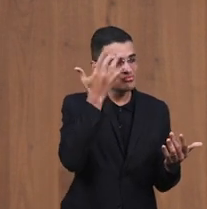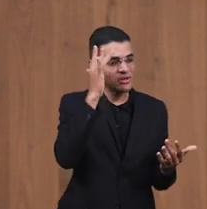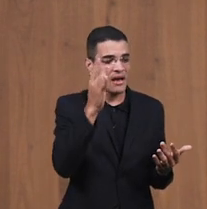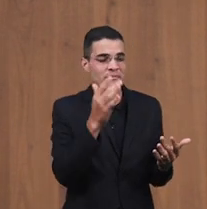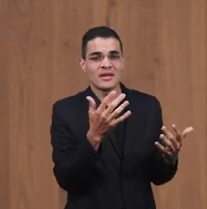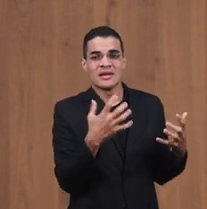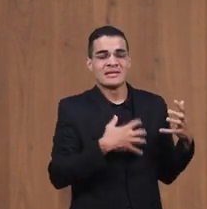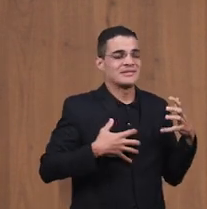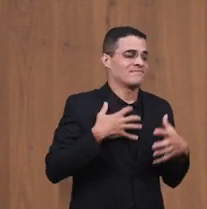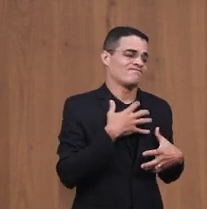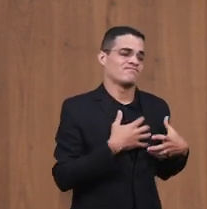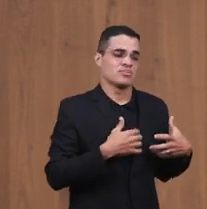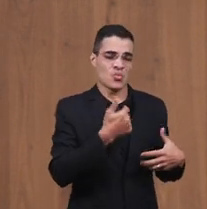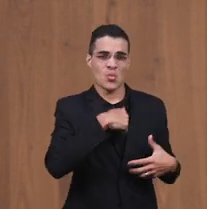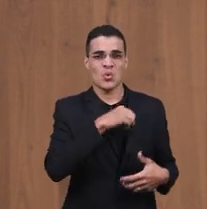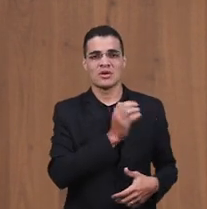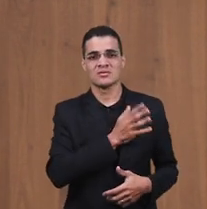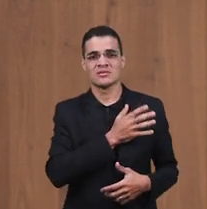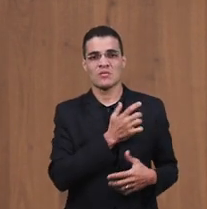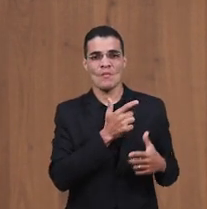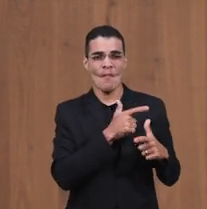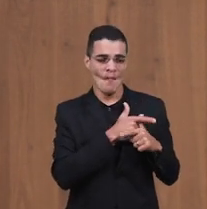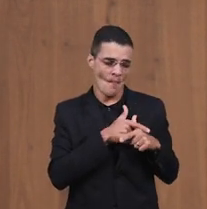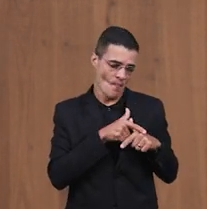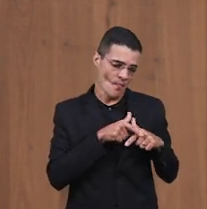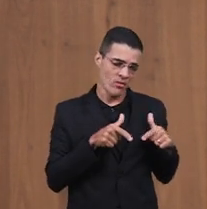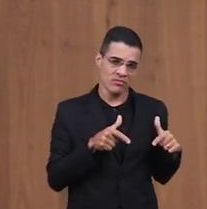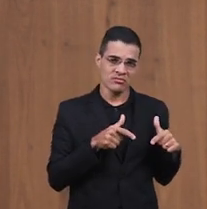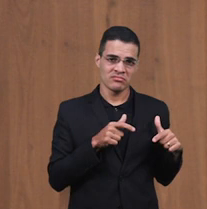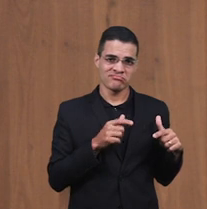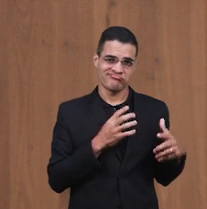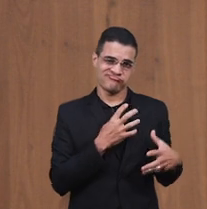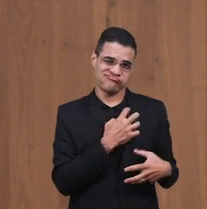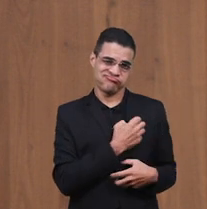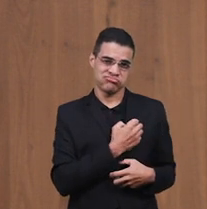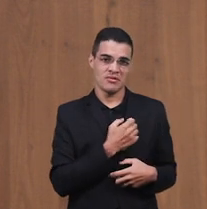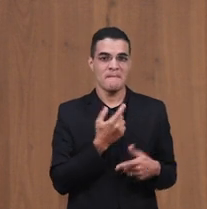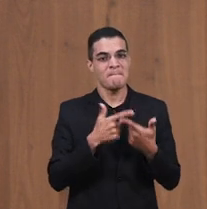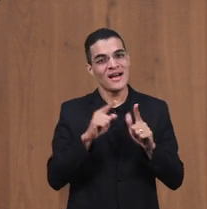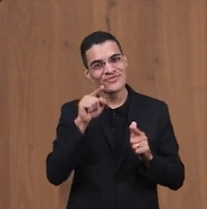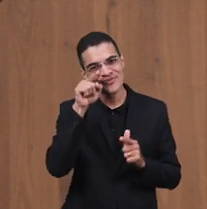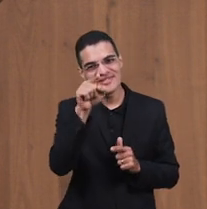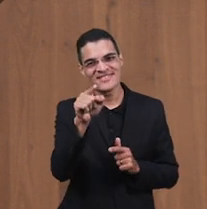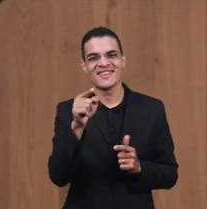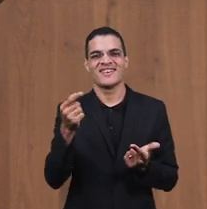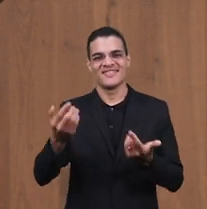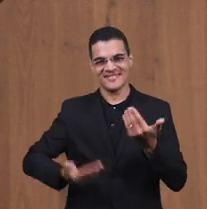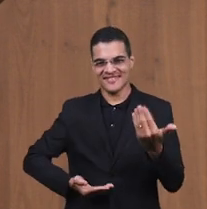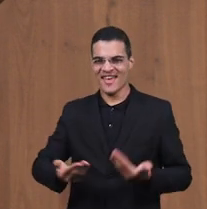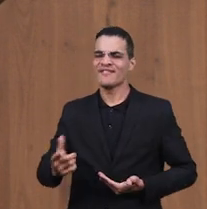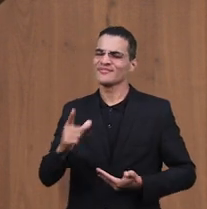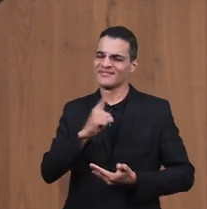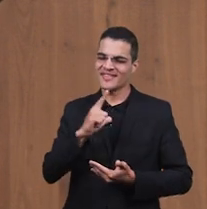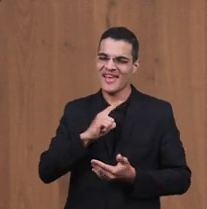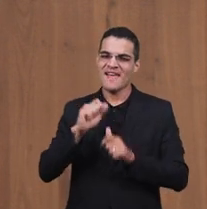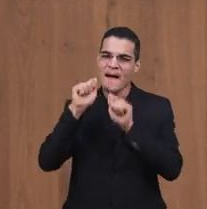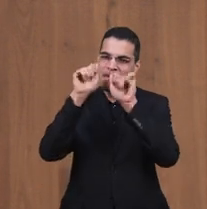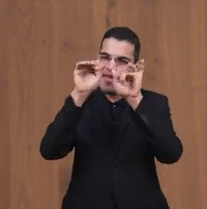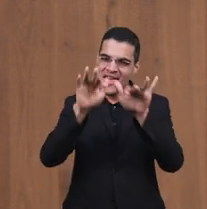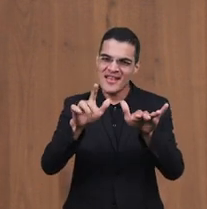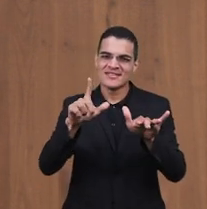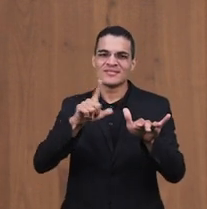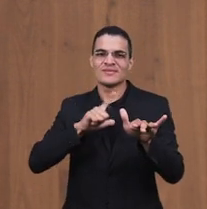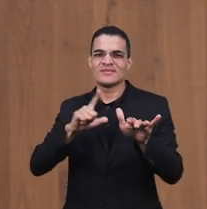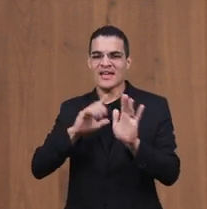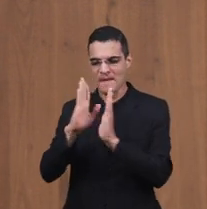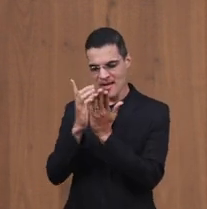desesperados Mas você Meu querido Você tem recebido O alimento Do Senhor Você tem recebido As bênçãos Do Senhor